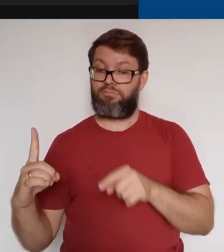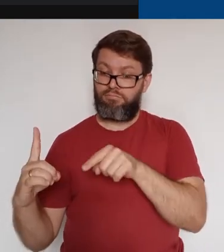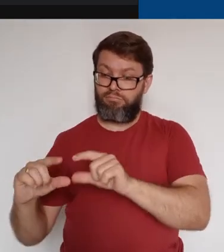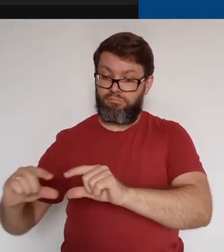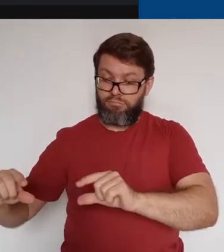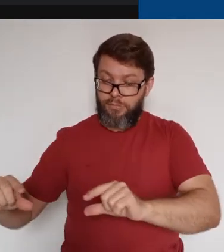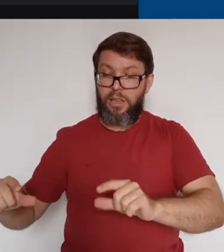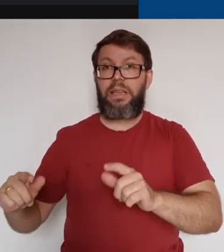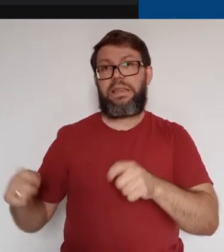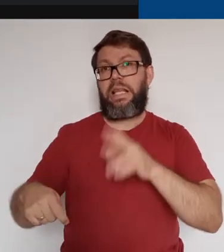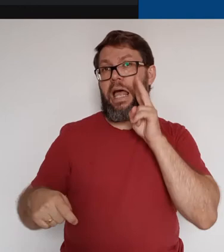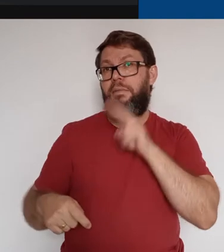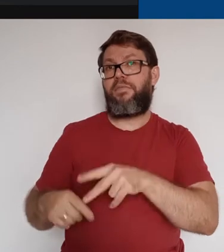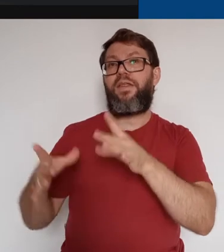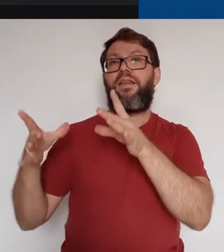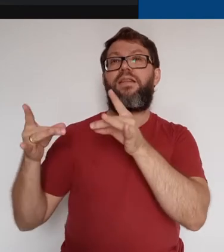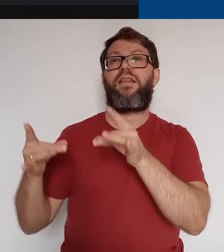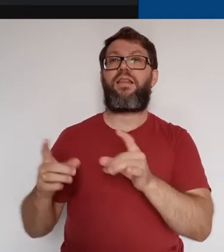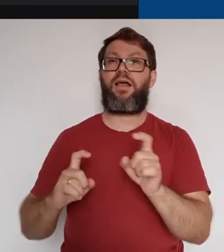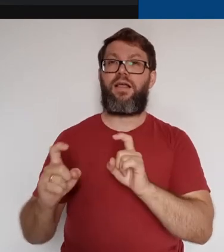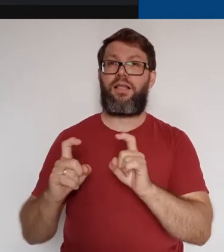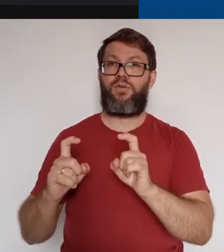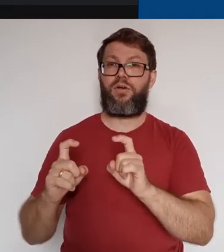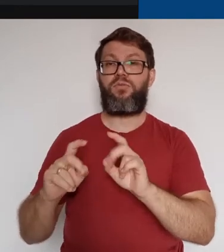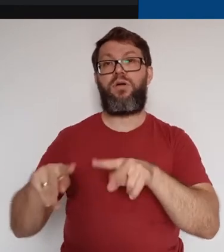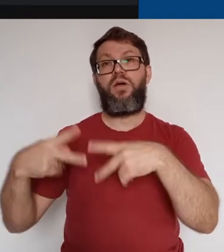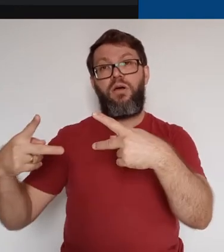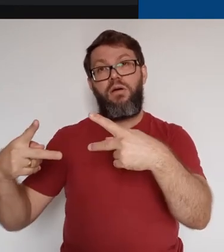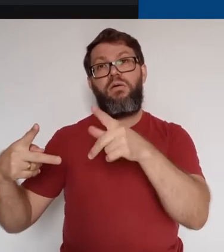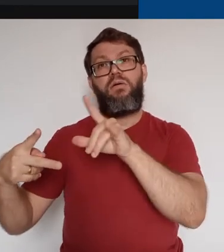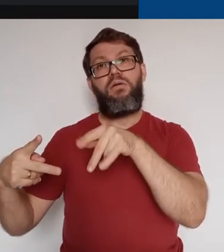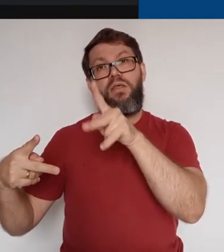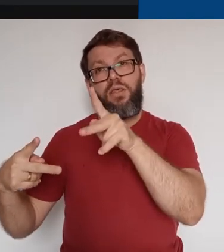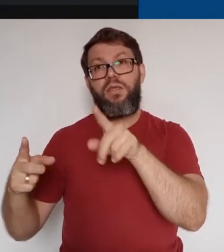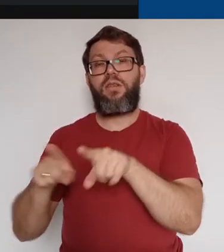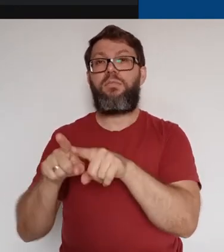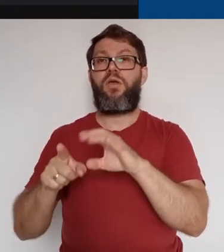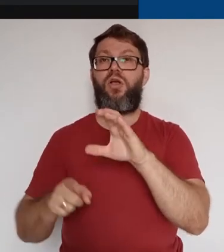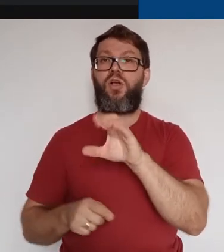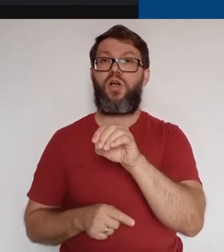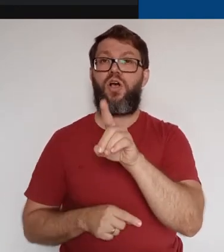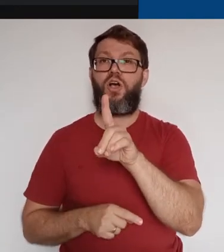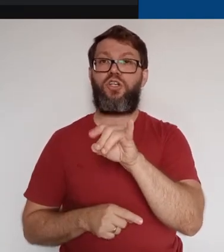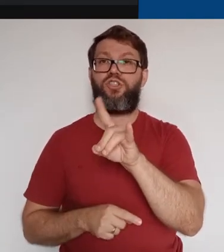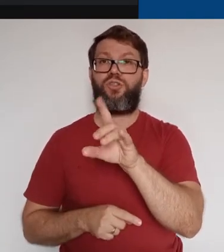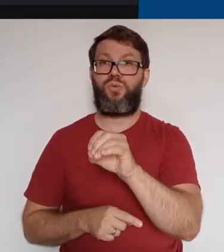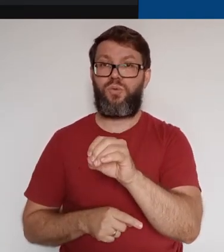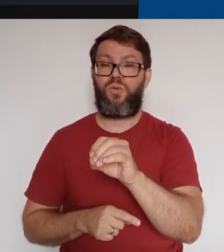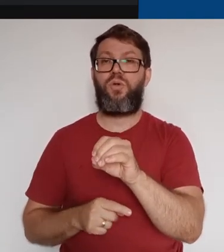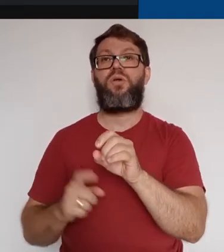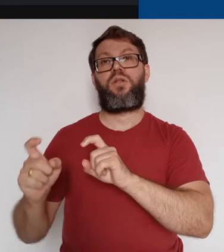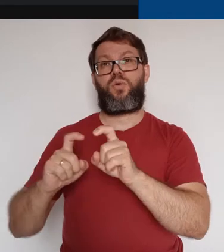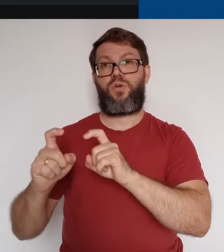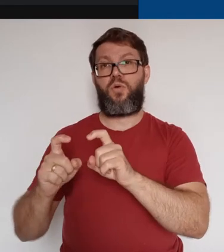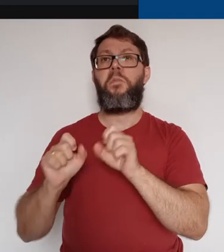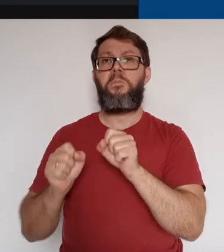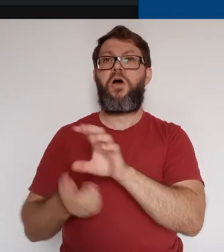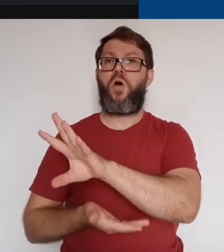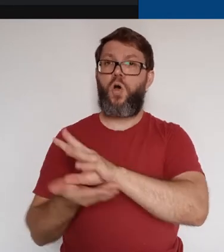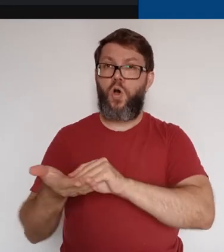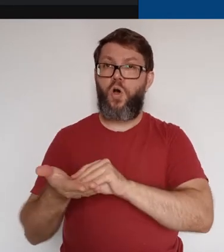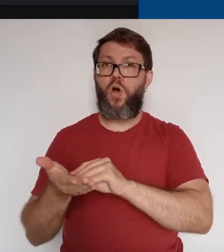podemos conferir os detalhes da reunião, como o link e o código da reunião. Podemos copiar essas